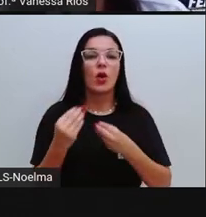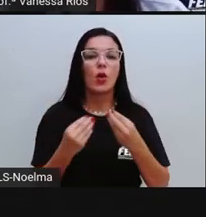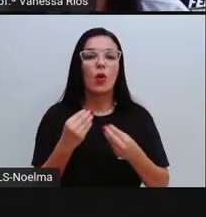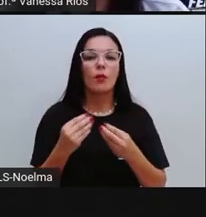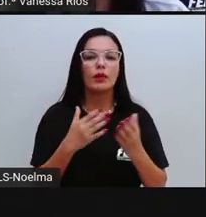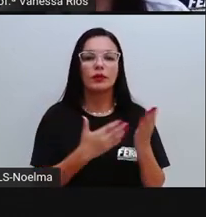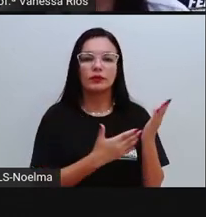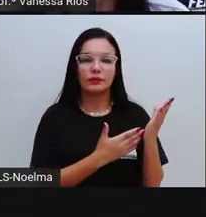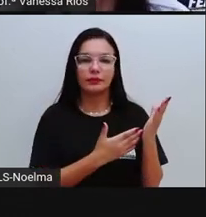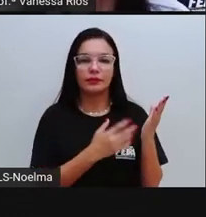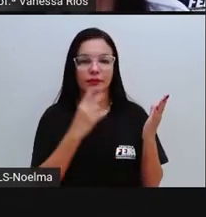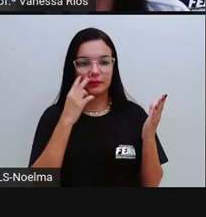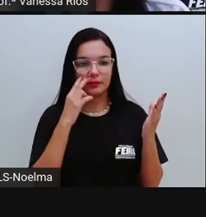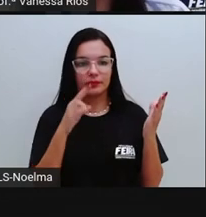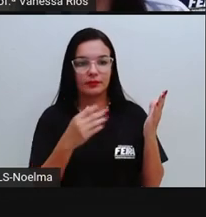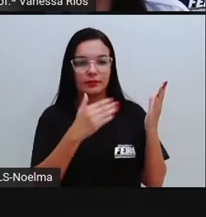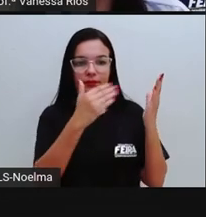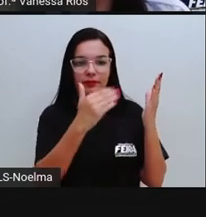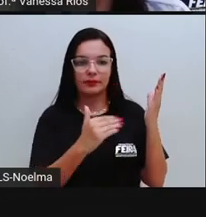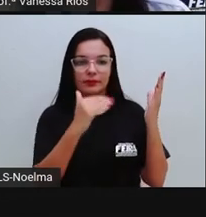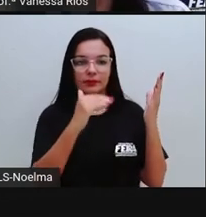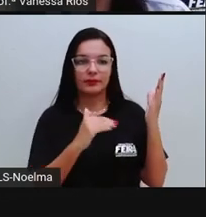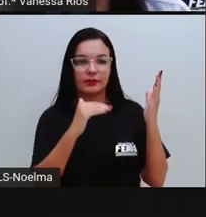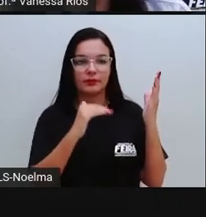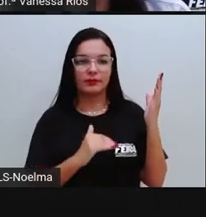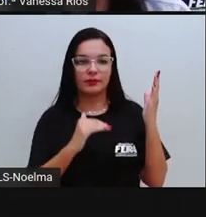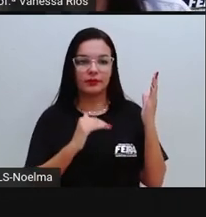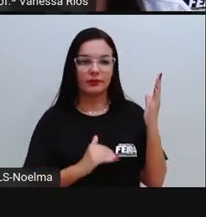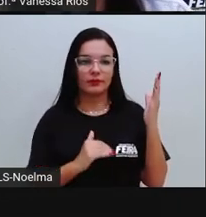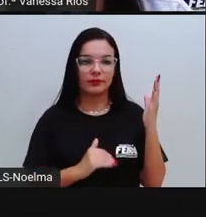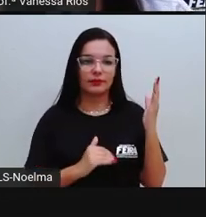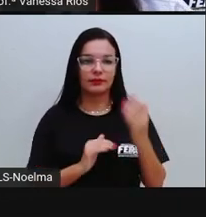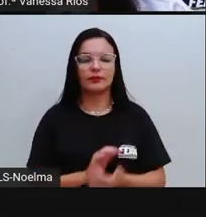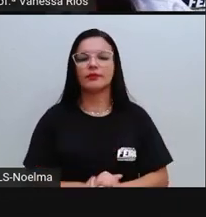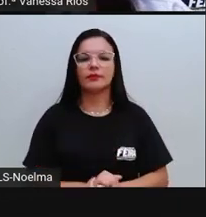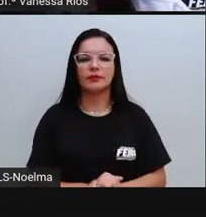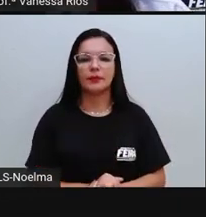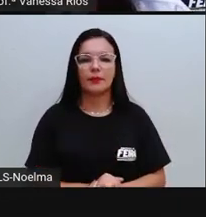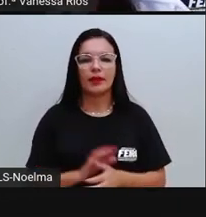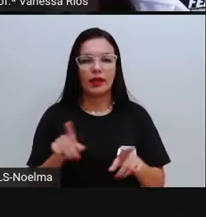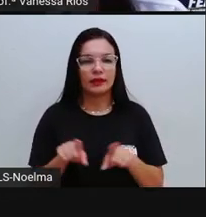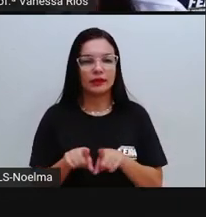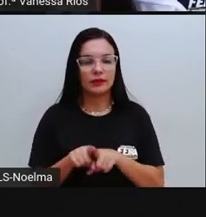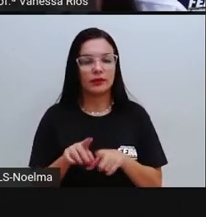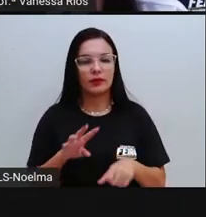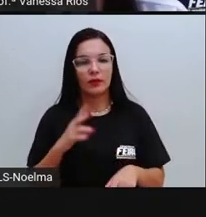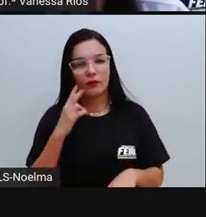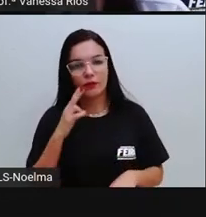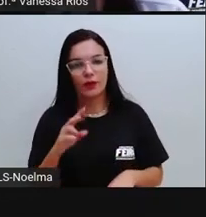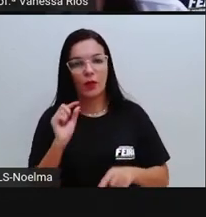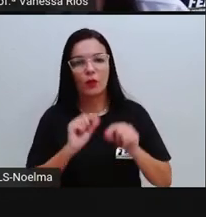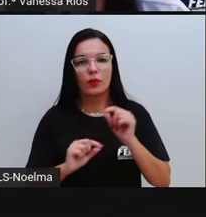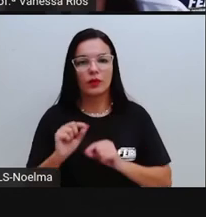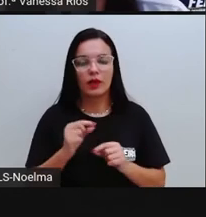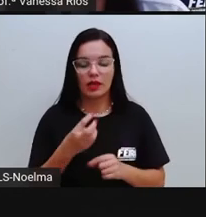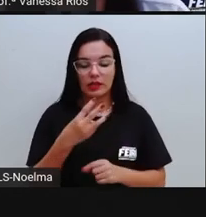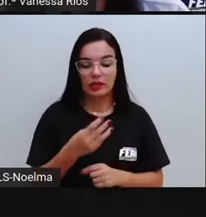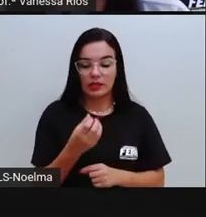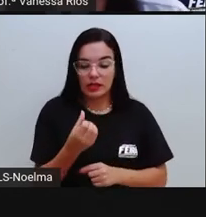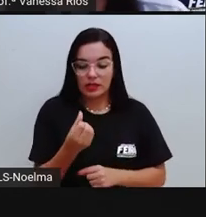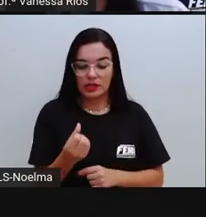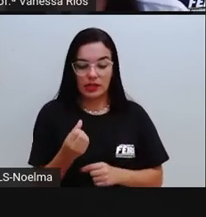o 1, o 2 pode sair o 1, o 2, o 3, o 4, e a gente percebeu dentro desse processo as 36